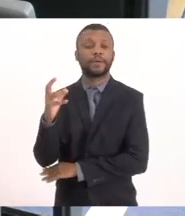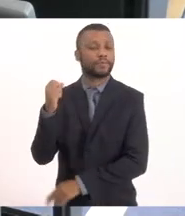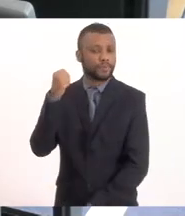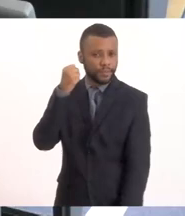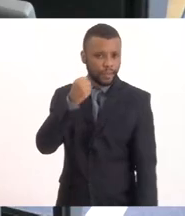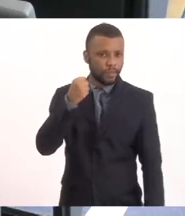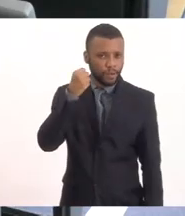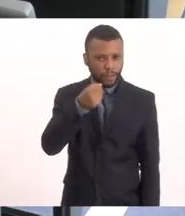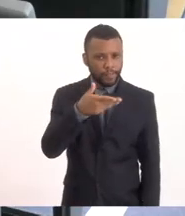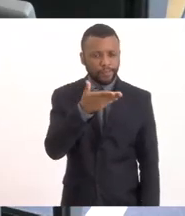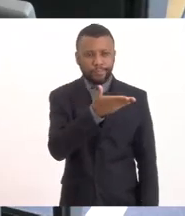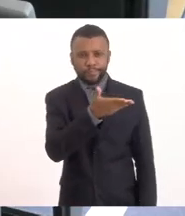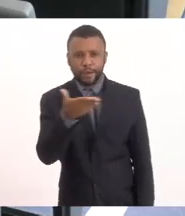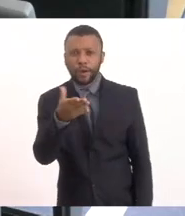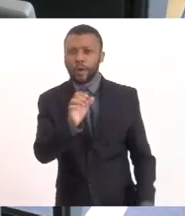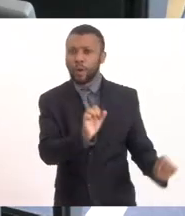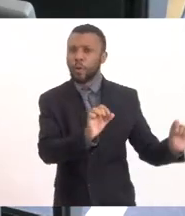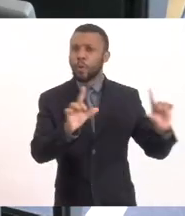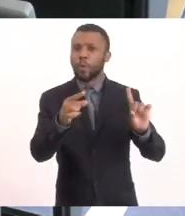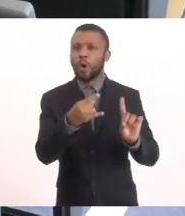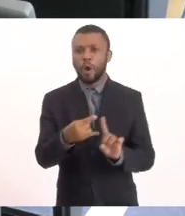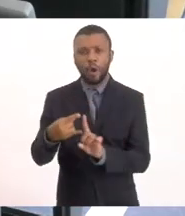Se encontra presente Ou online